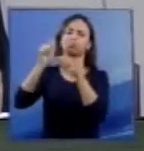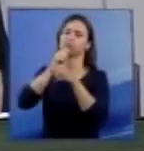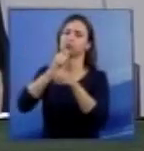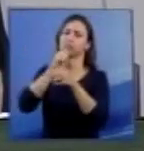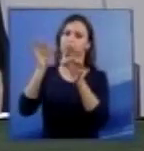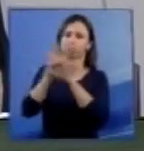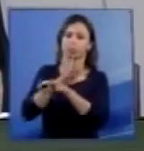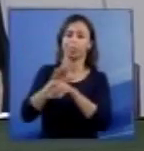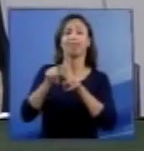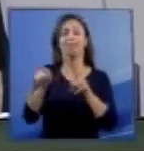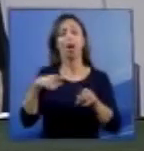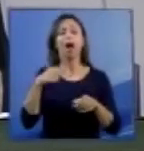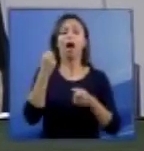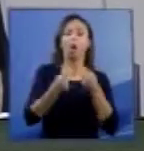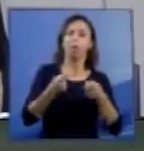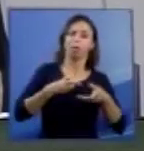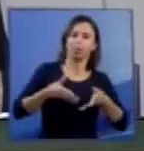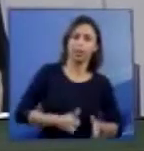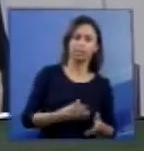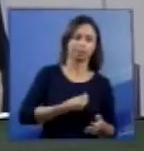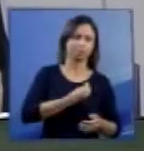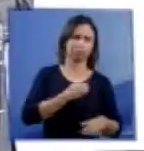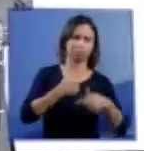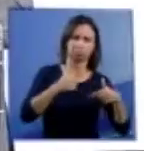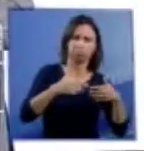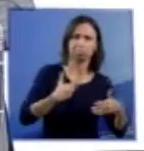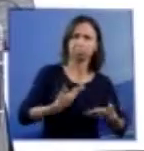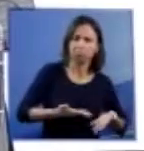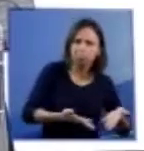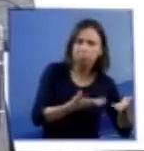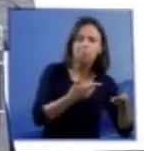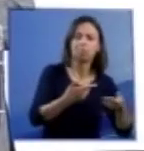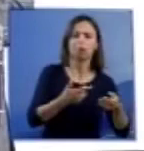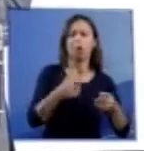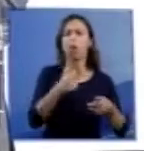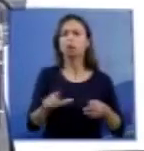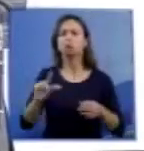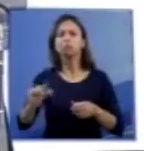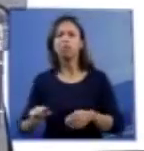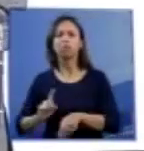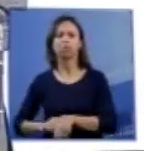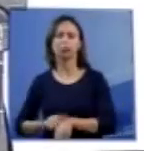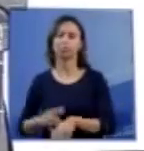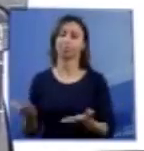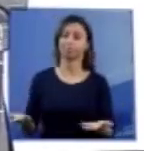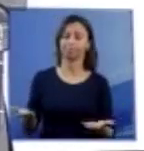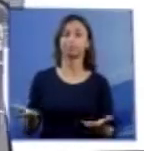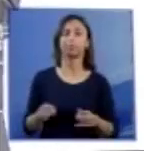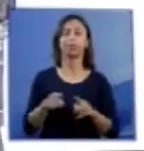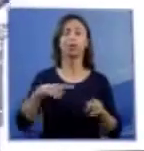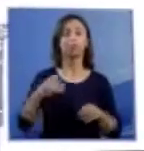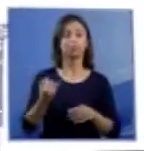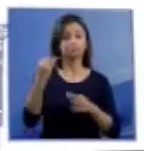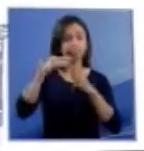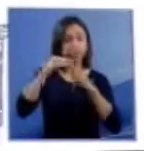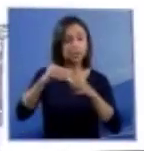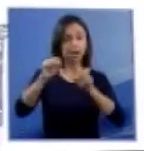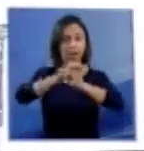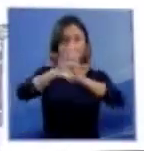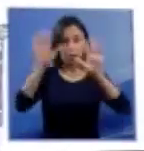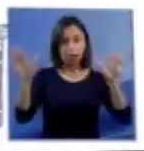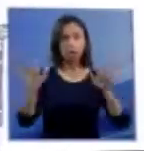mais tempo, outras menos tempo, umas sejam mais ativas, outras menos ativas. O que me parece fundamental deixar claro, o doutor Rodolfo